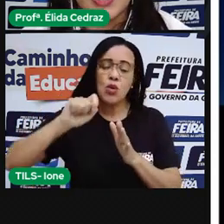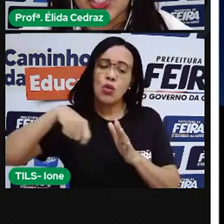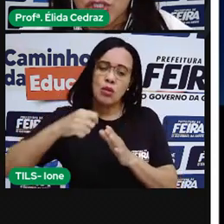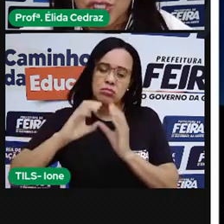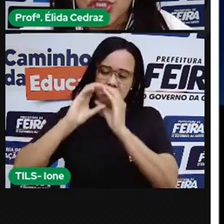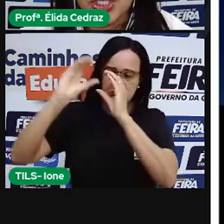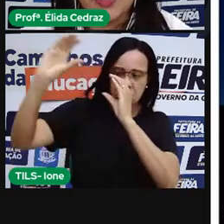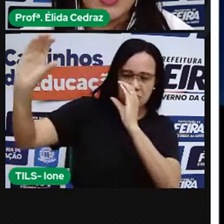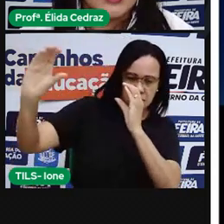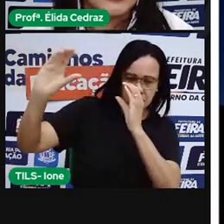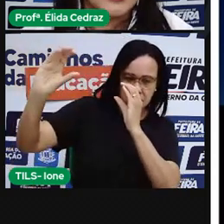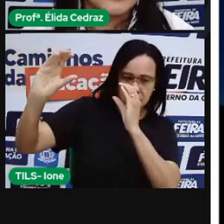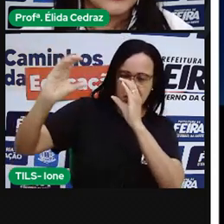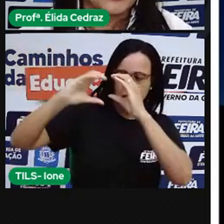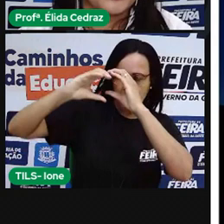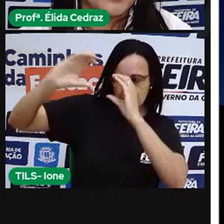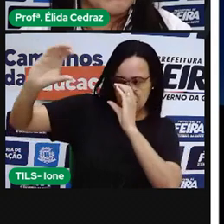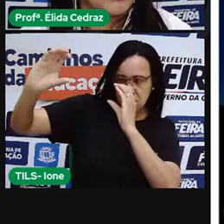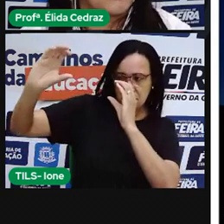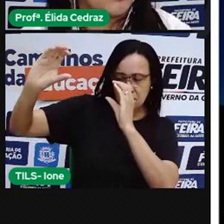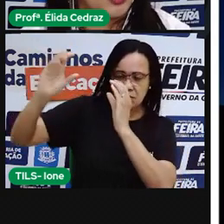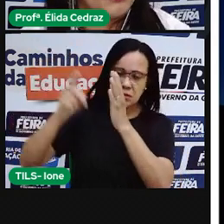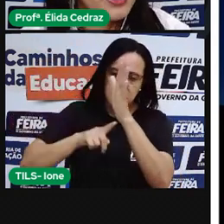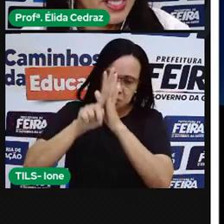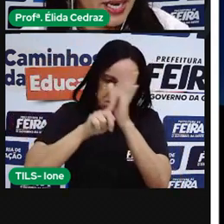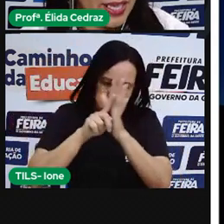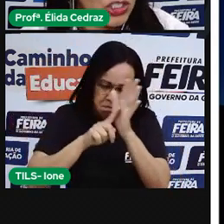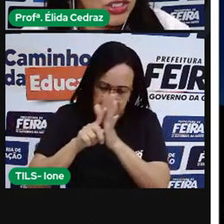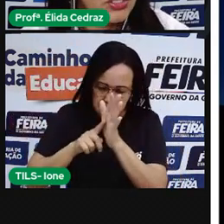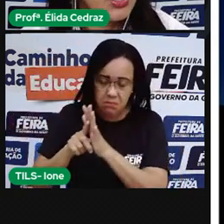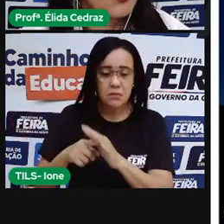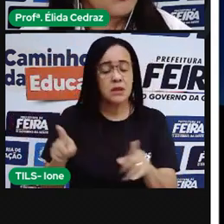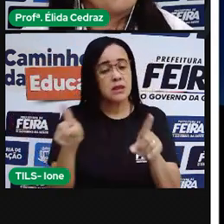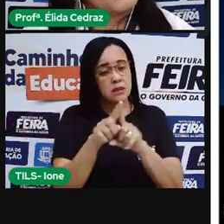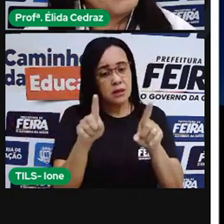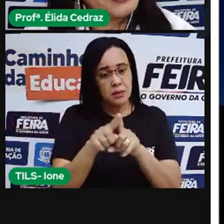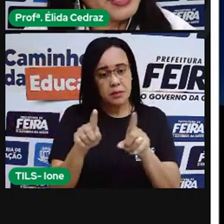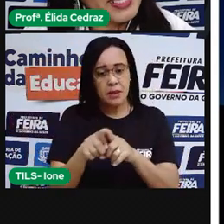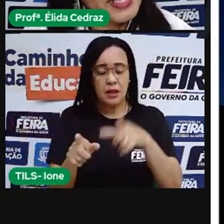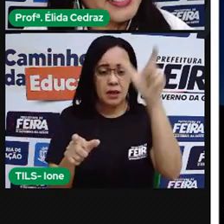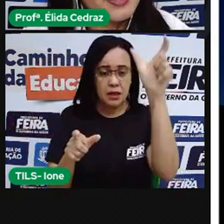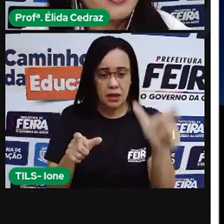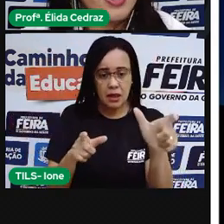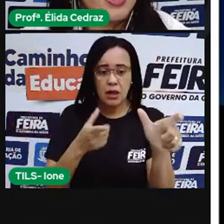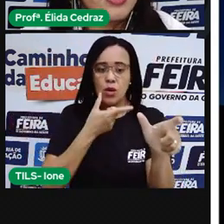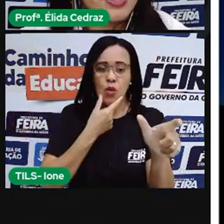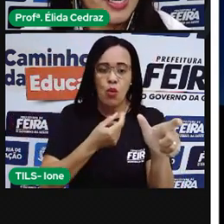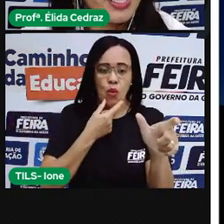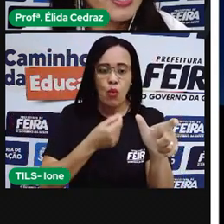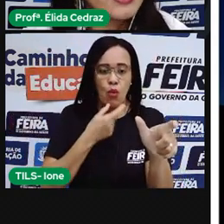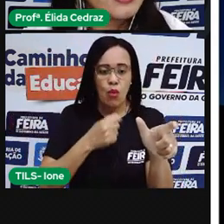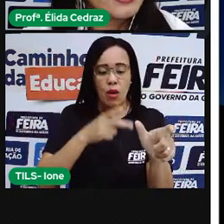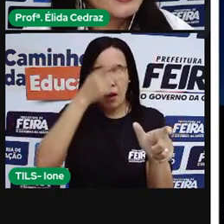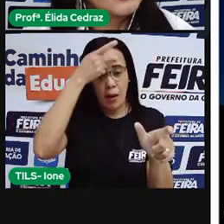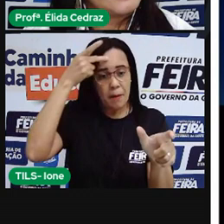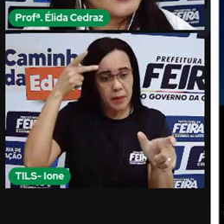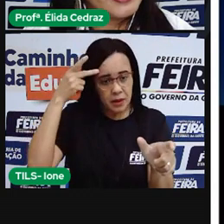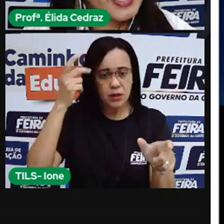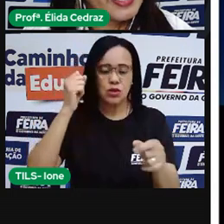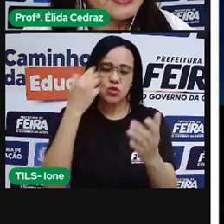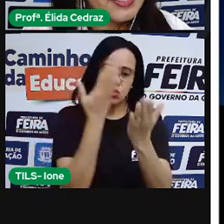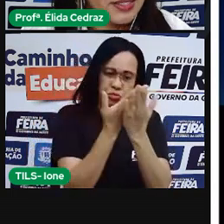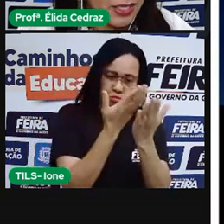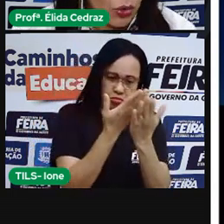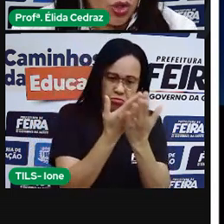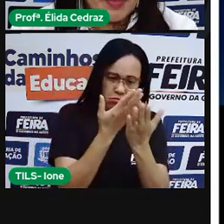um cientista que estuda corpos celestes como os planetas, estrelas e